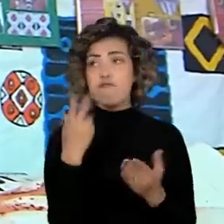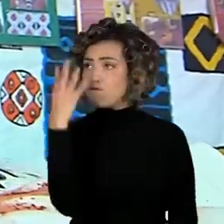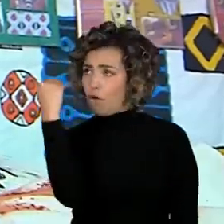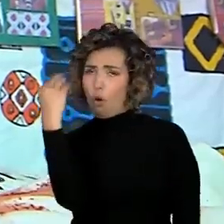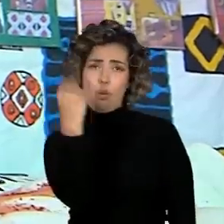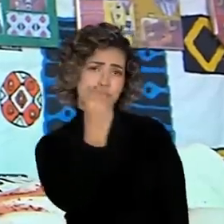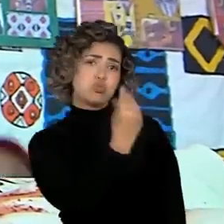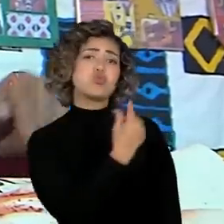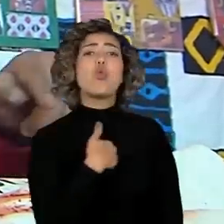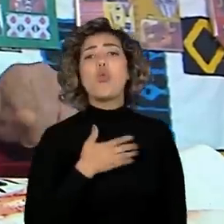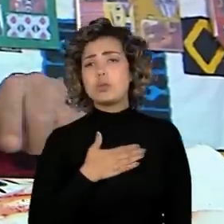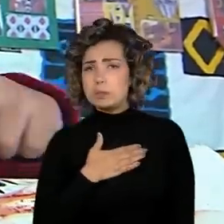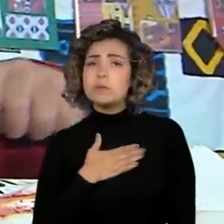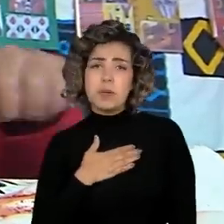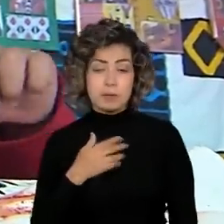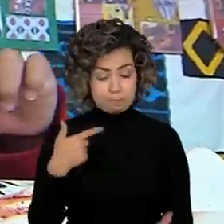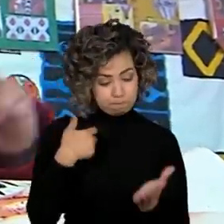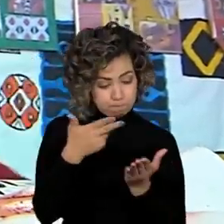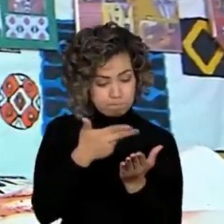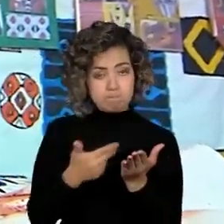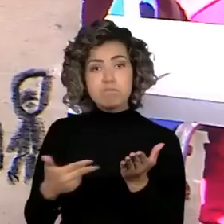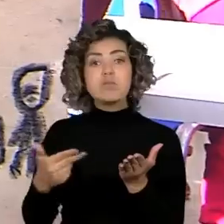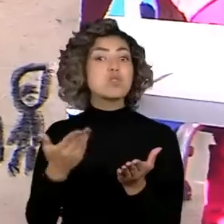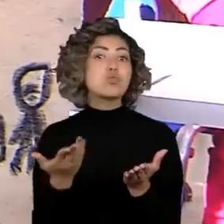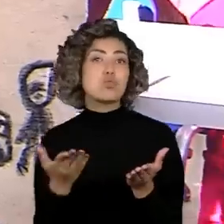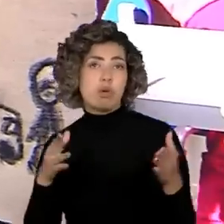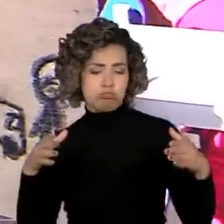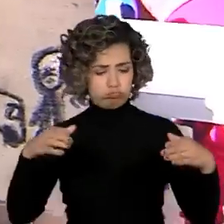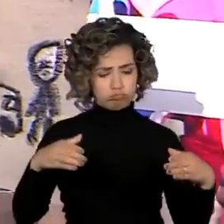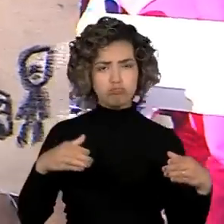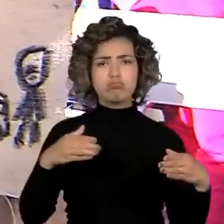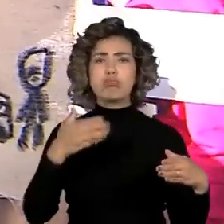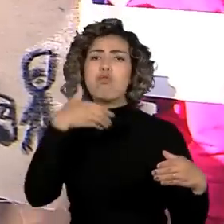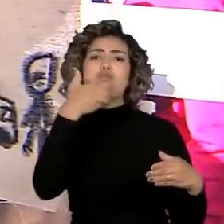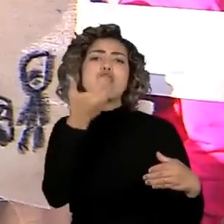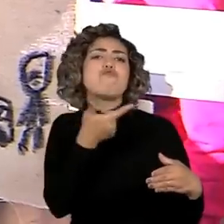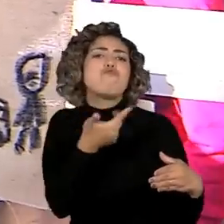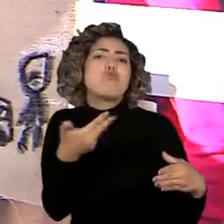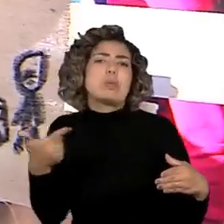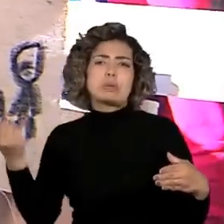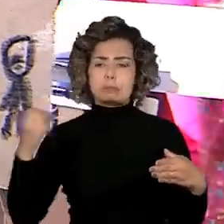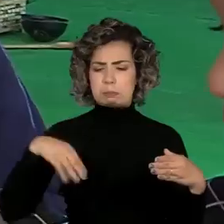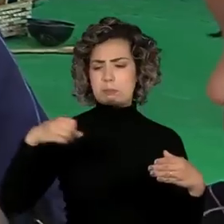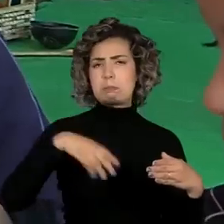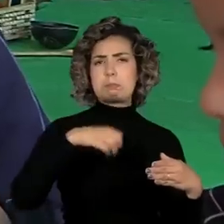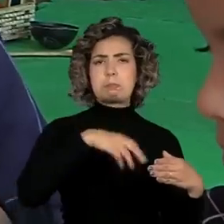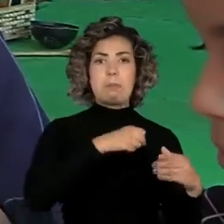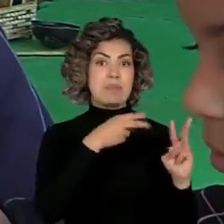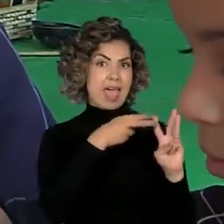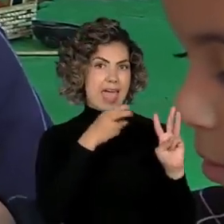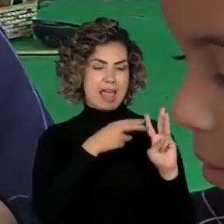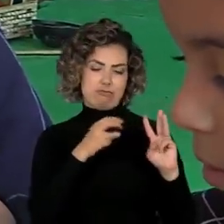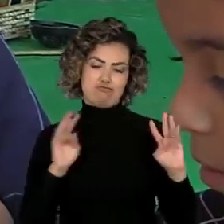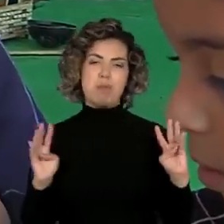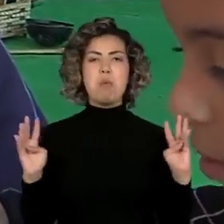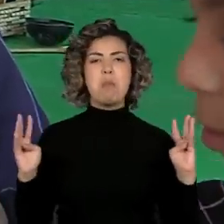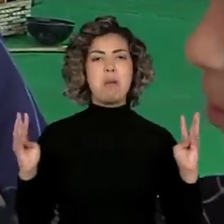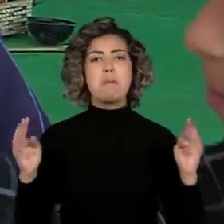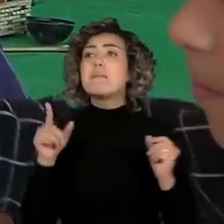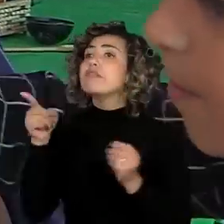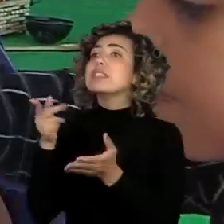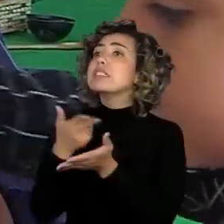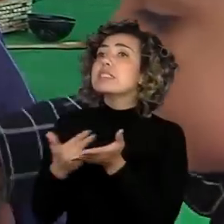Eu estou desenhando o cesto de várias frutas e o zinho de renaz aqui. O que você está desenhando aí?